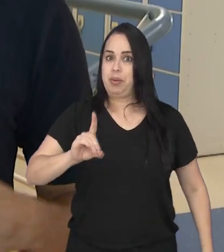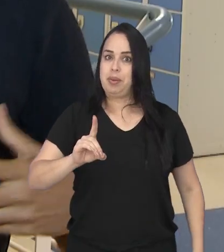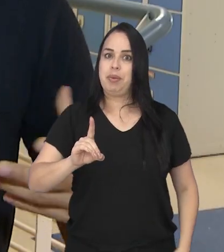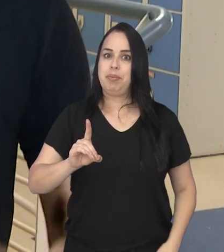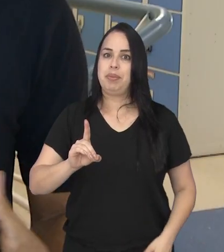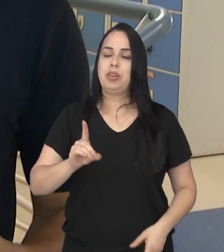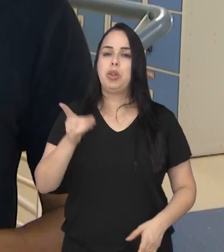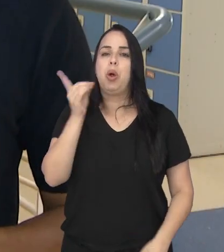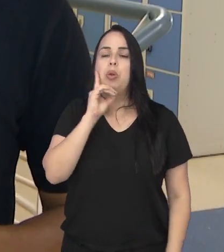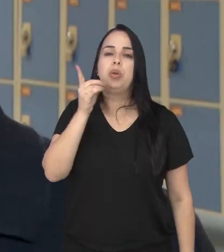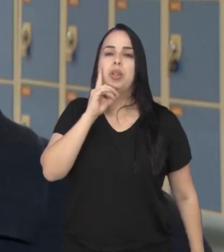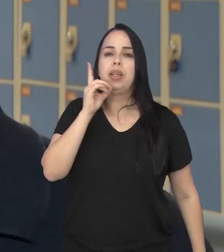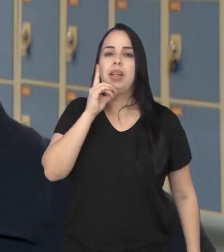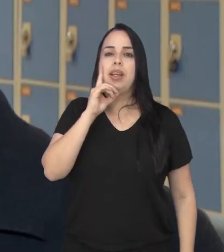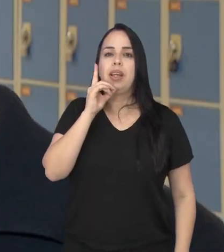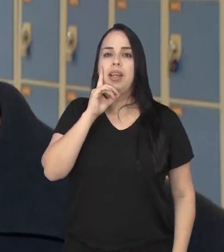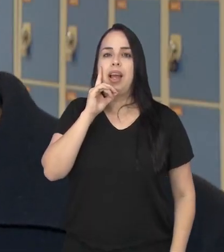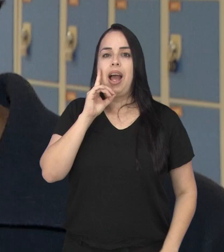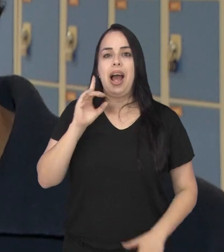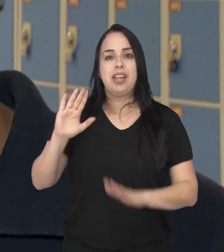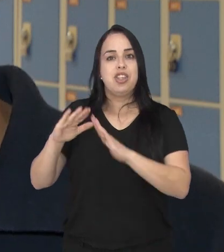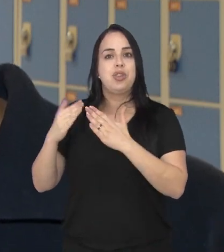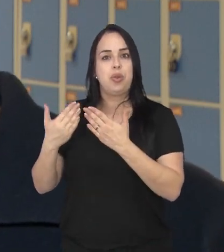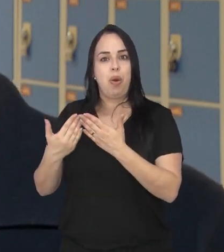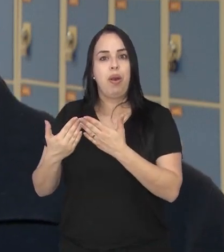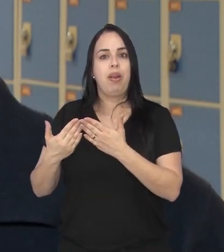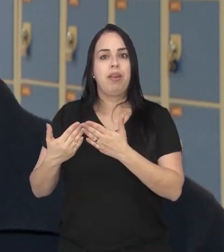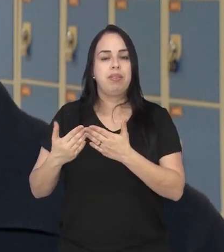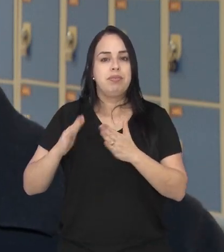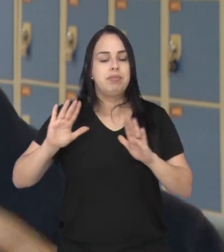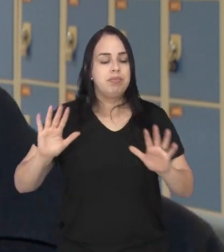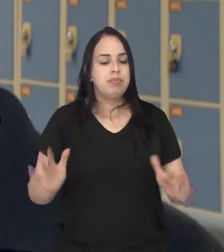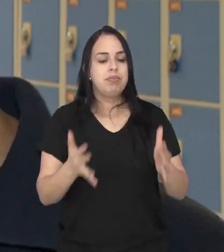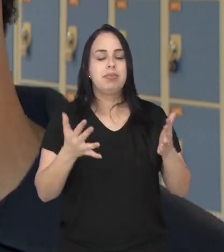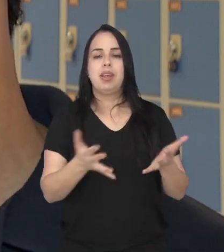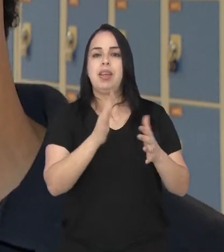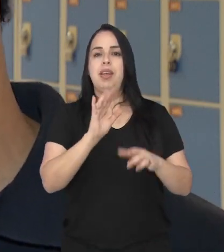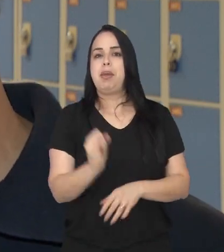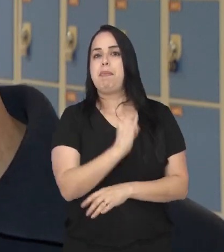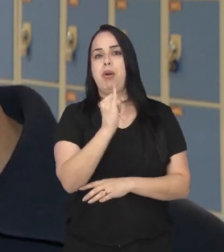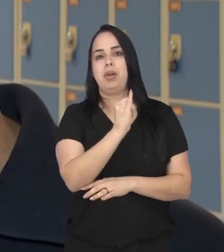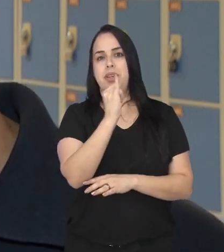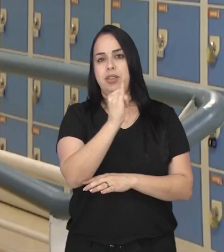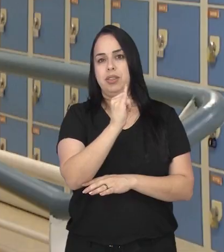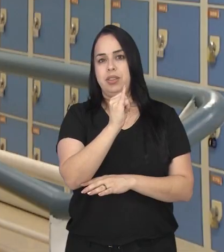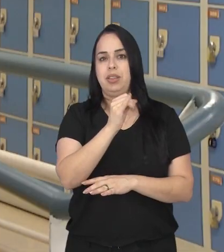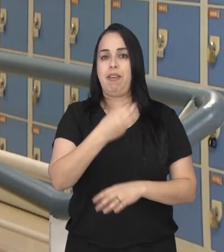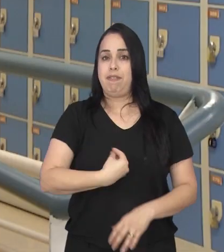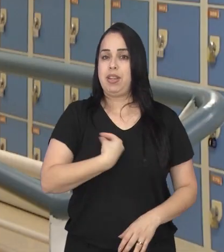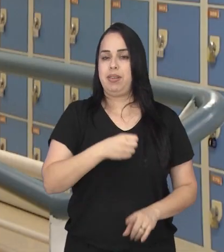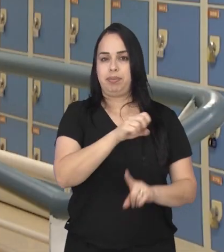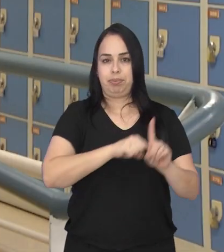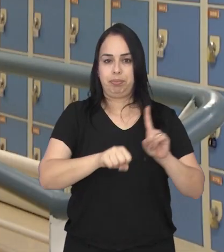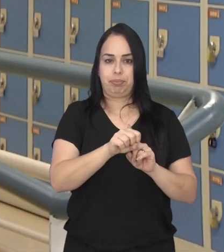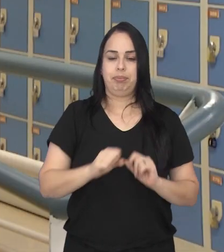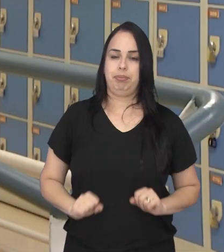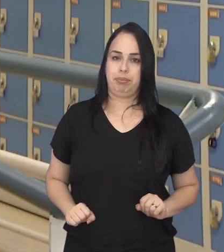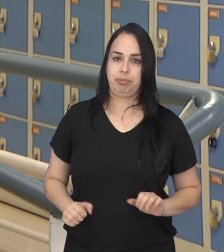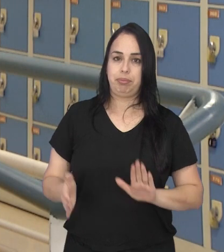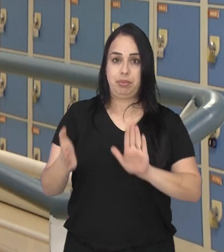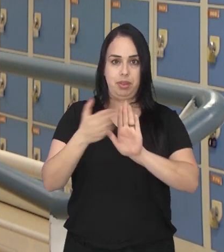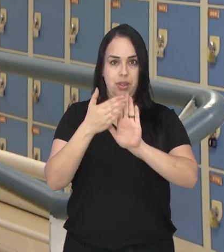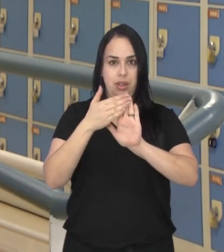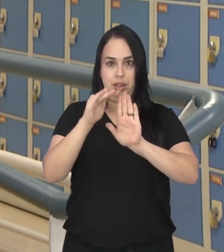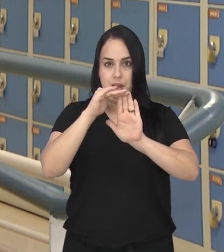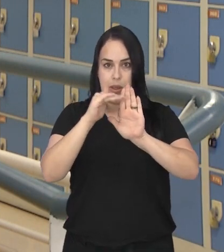pedagógico, a cada dia, as escolas ocupam o papel mais importante na vida social dos jovens. É importantíssimo a gente ter na